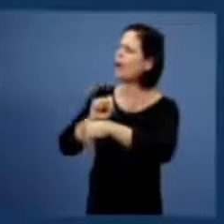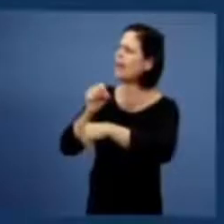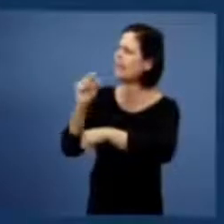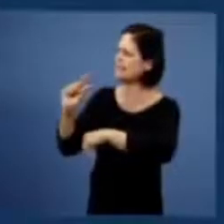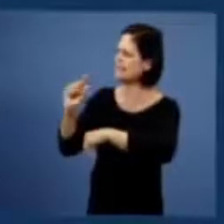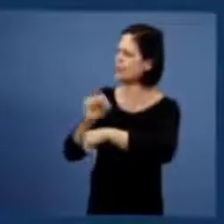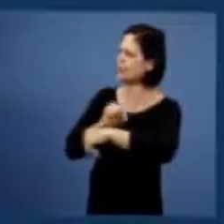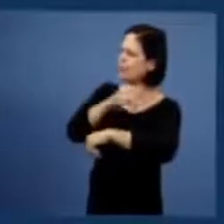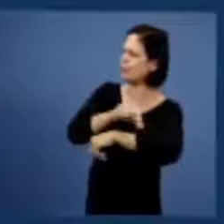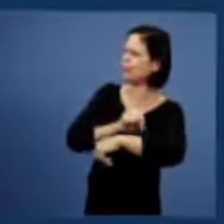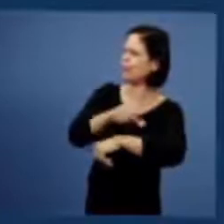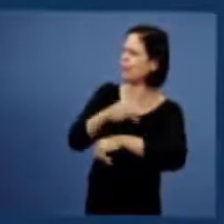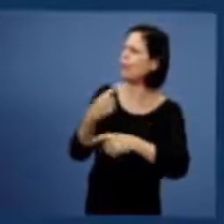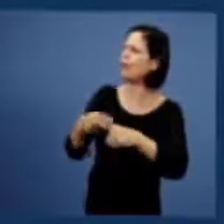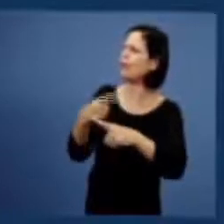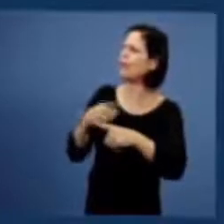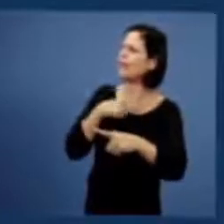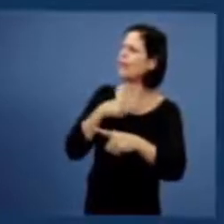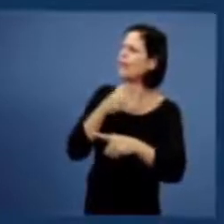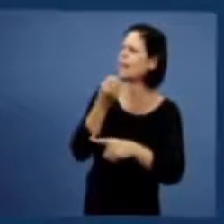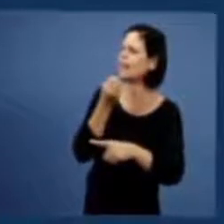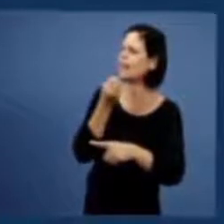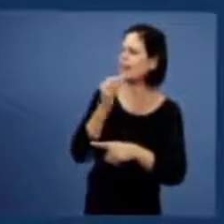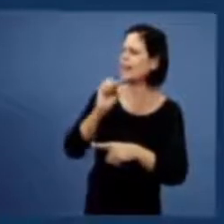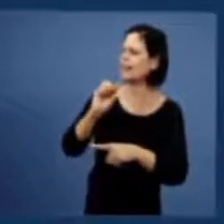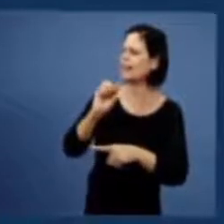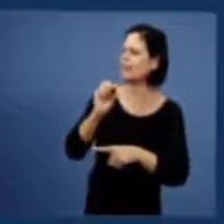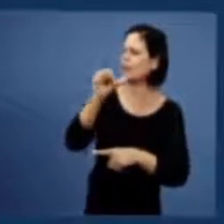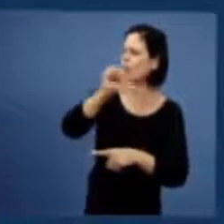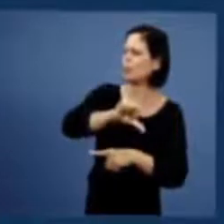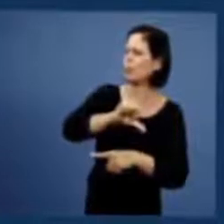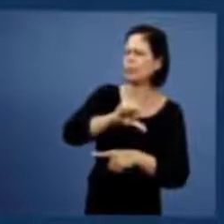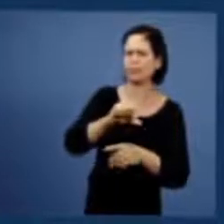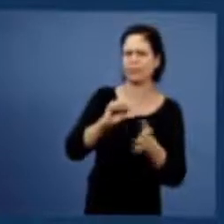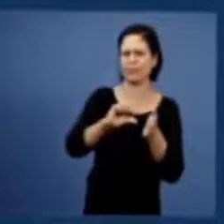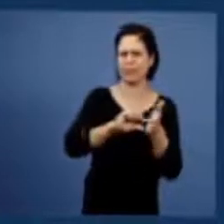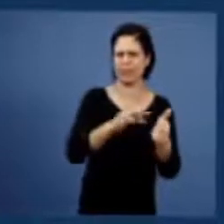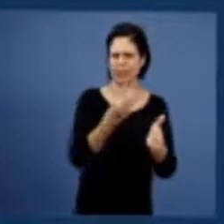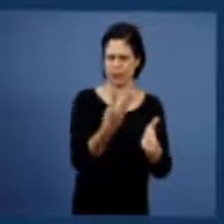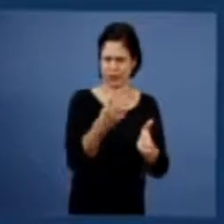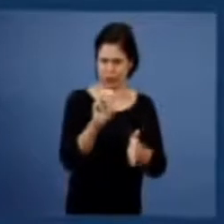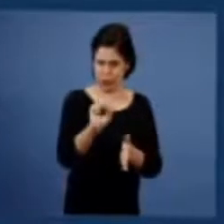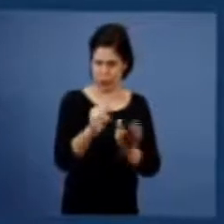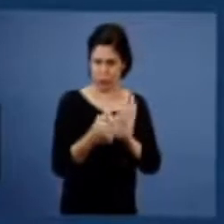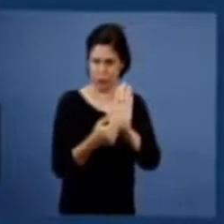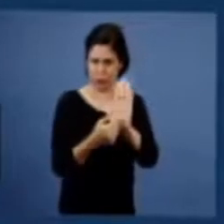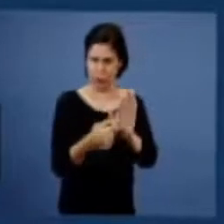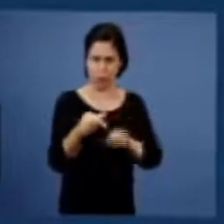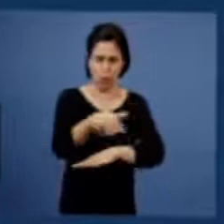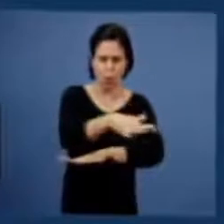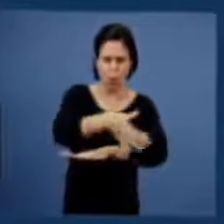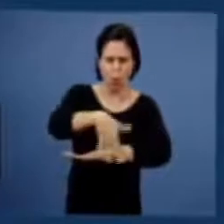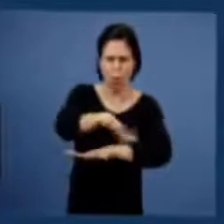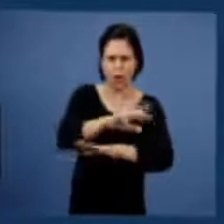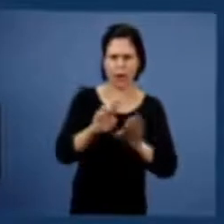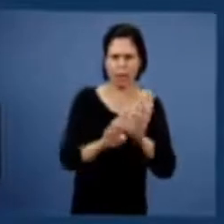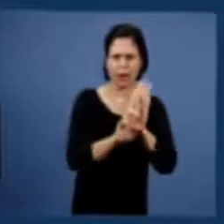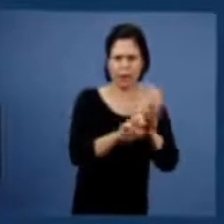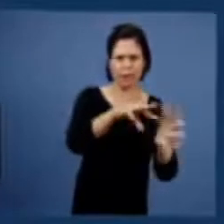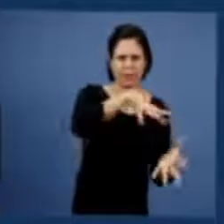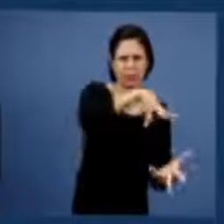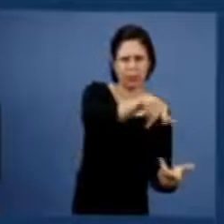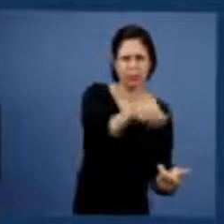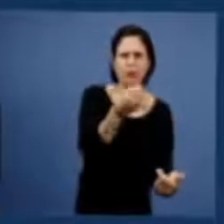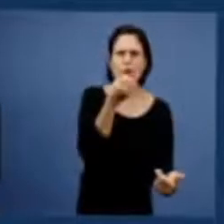semente e o verso 38 quando diz assim no verso 38 o campo é o mundo e a boa